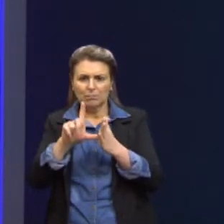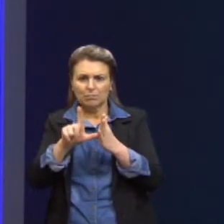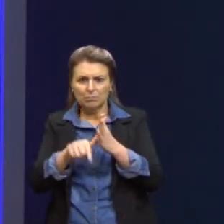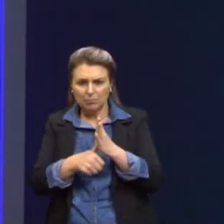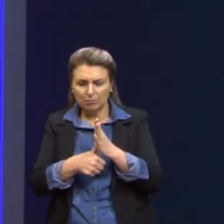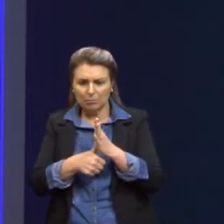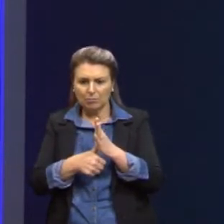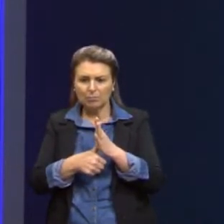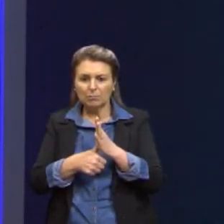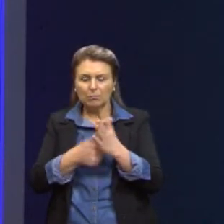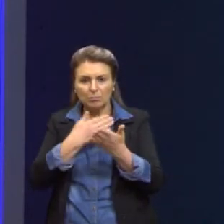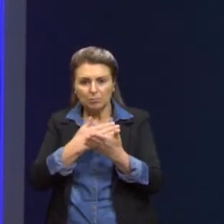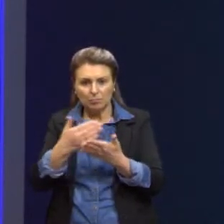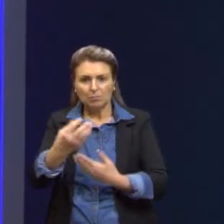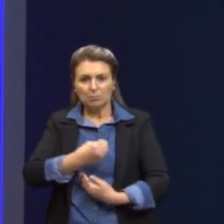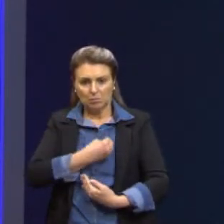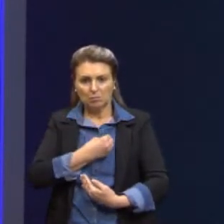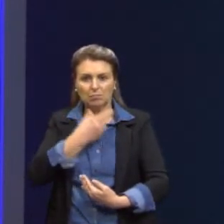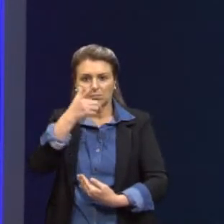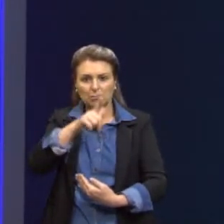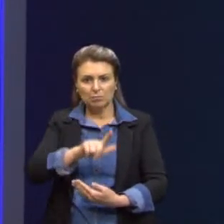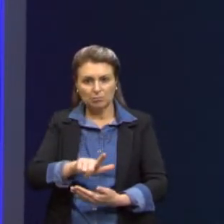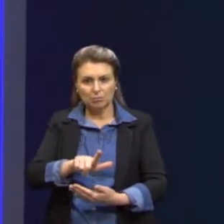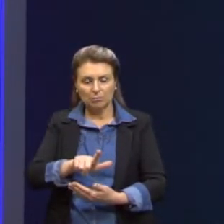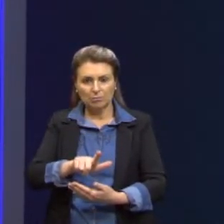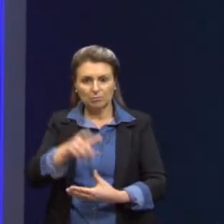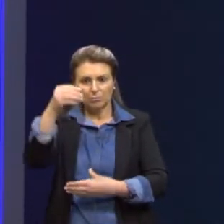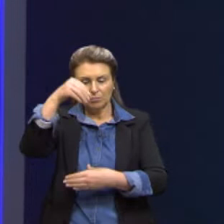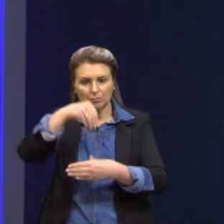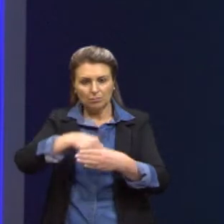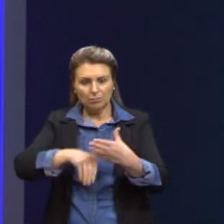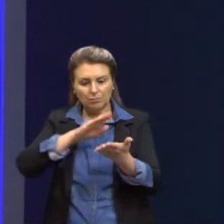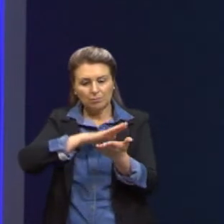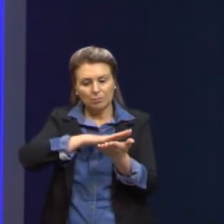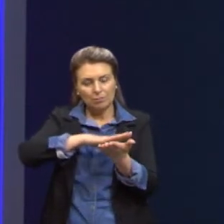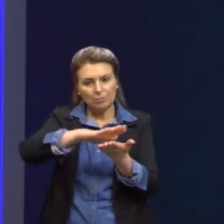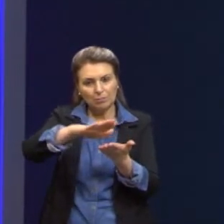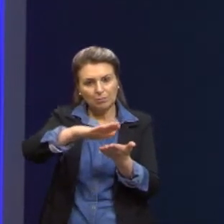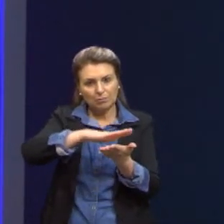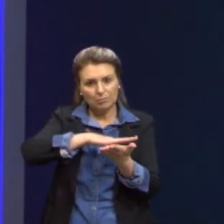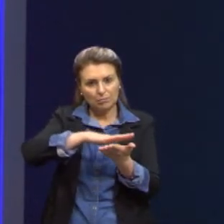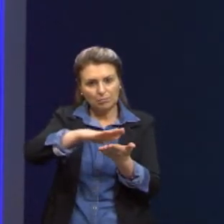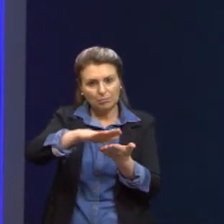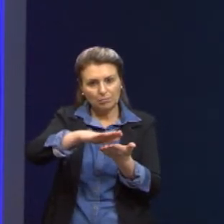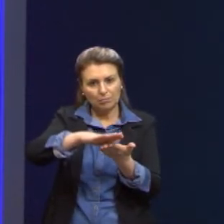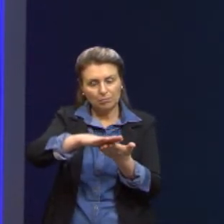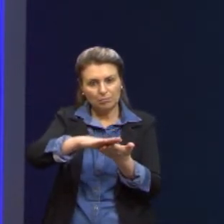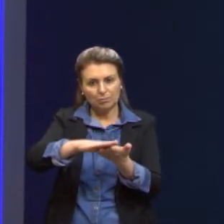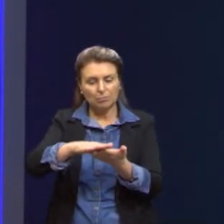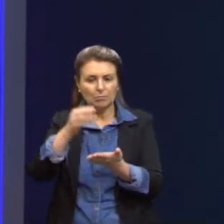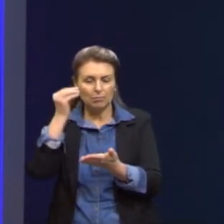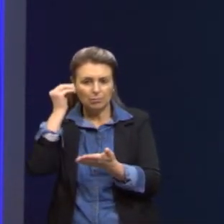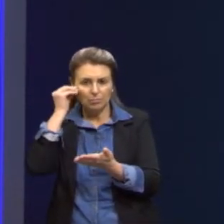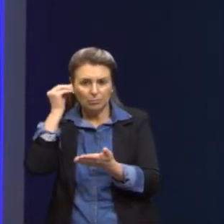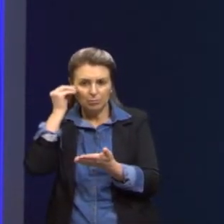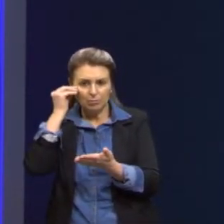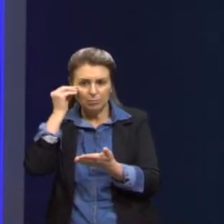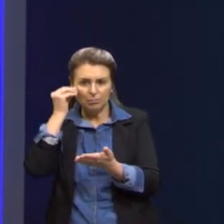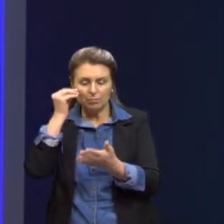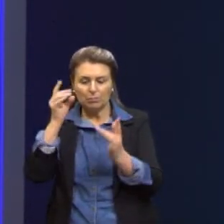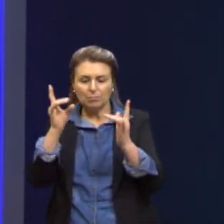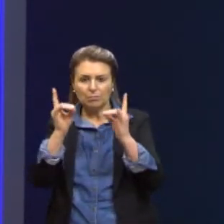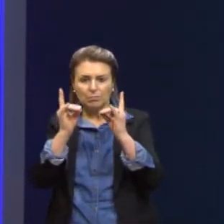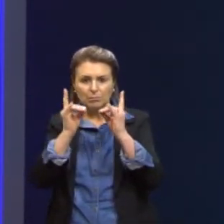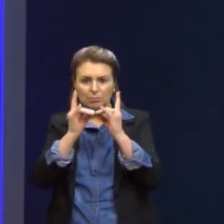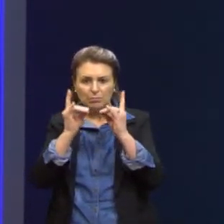revitalização, ali dentro da placa, né? Em testes, um hormônio